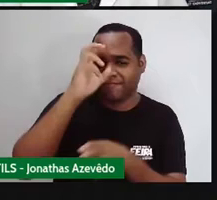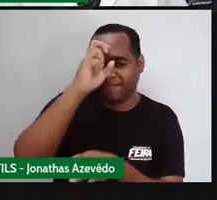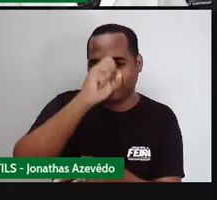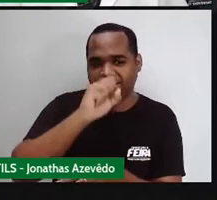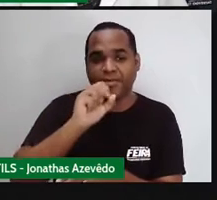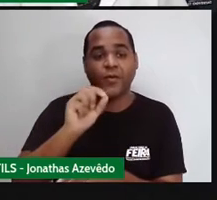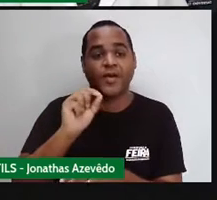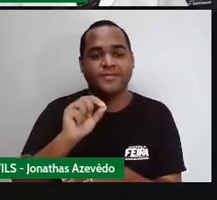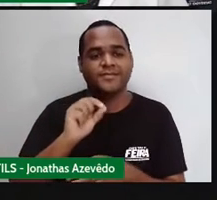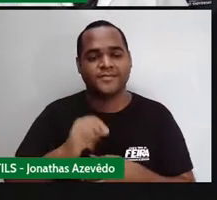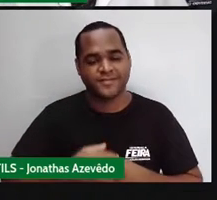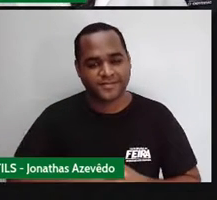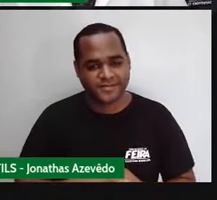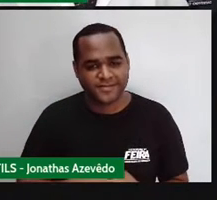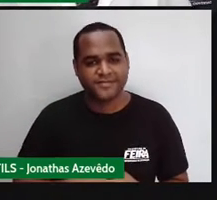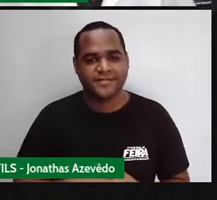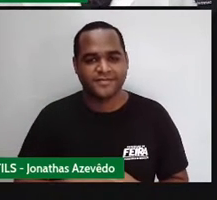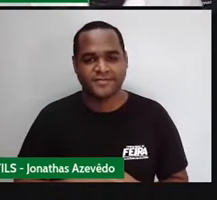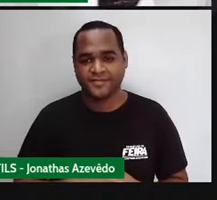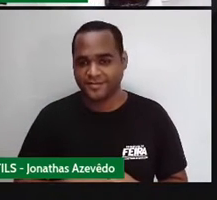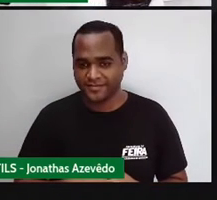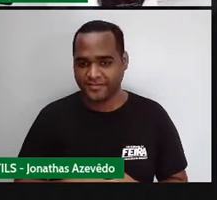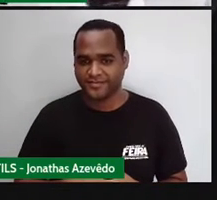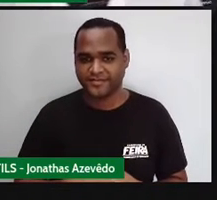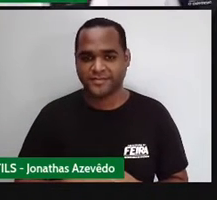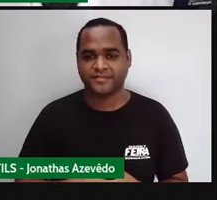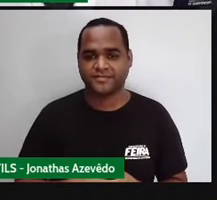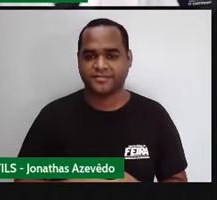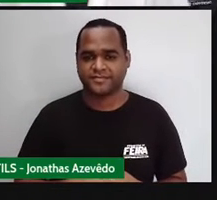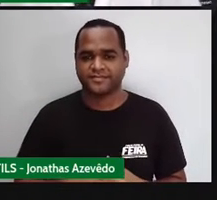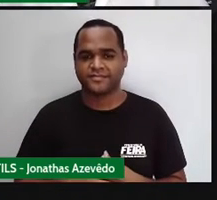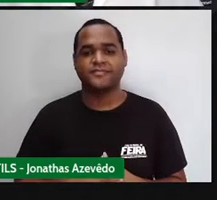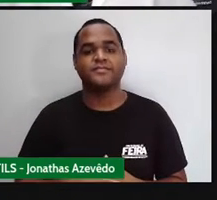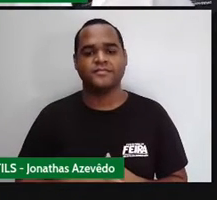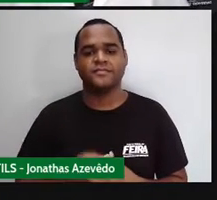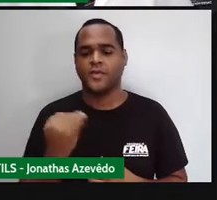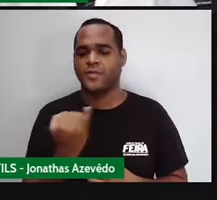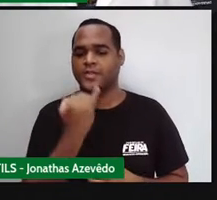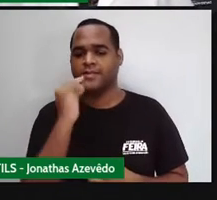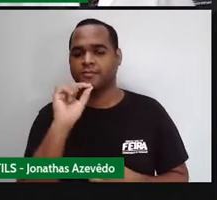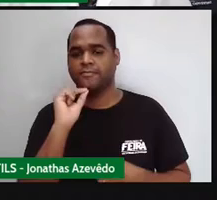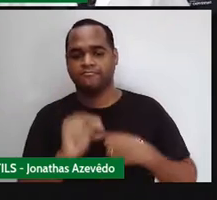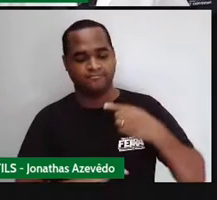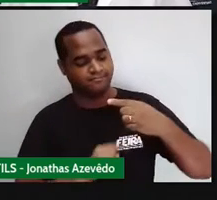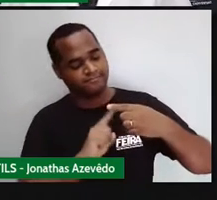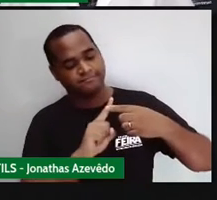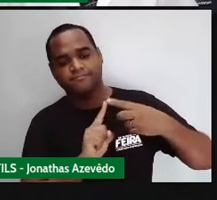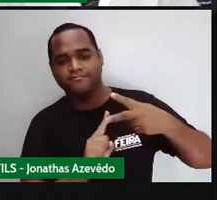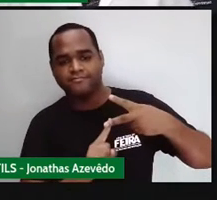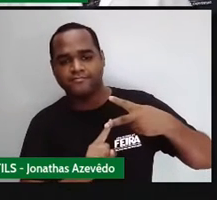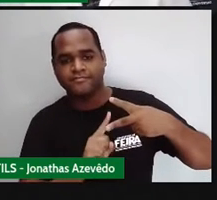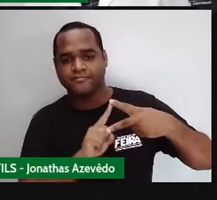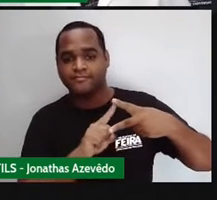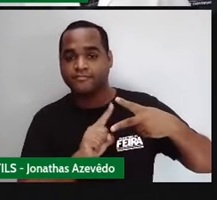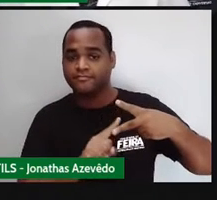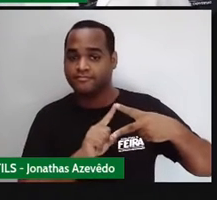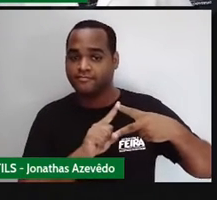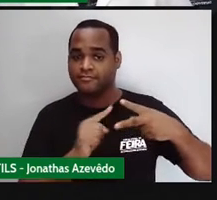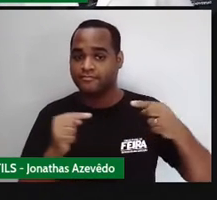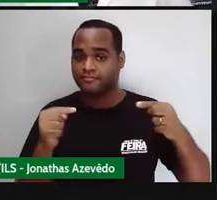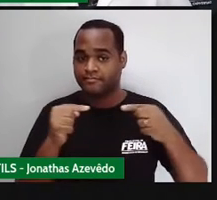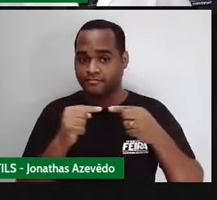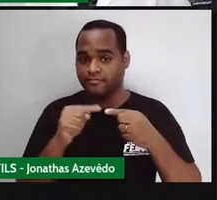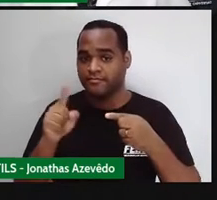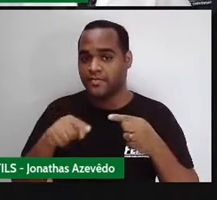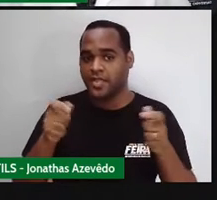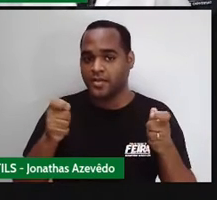e agora, né? Então, o que é que foi de importante nessa aula? Reconhecer que